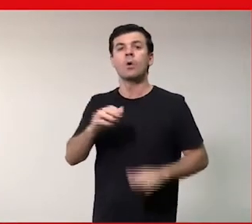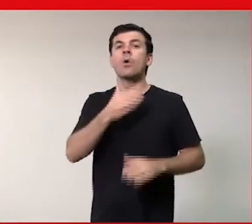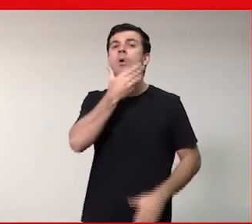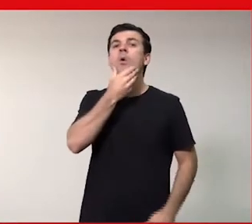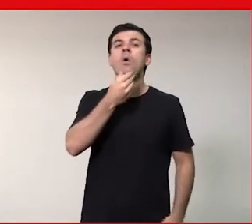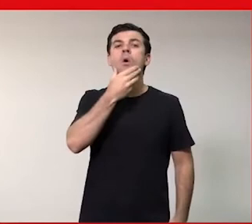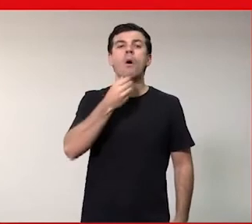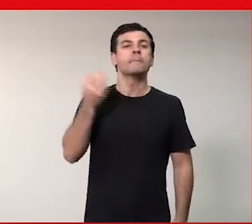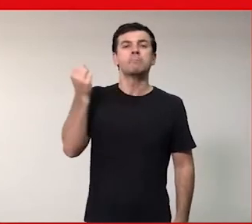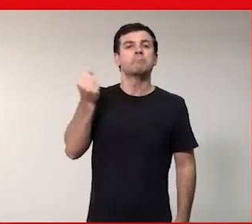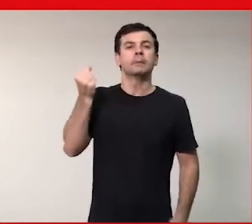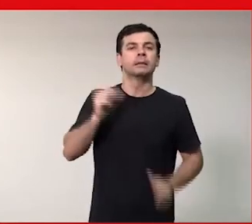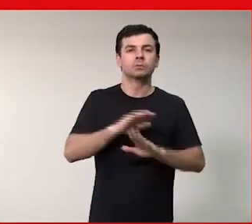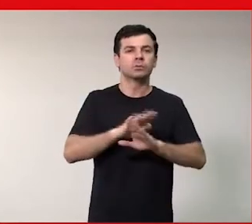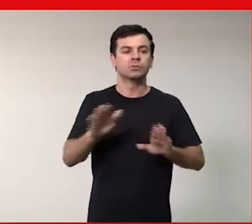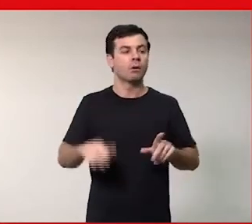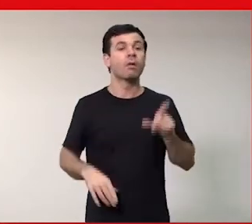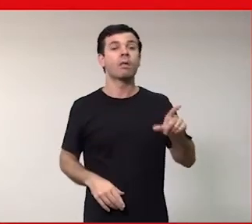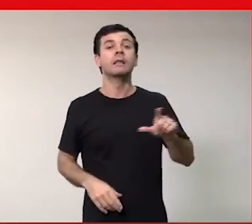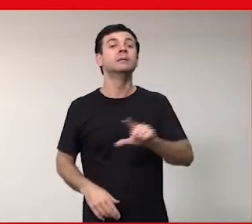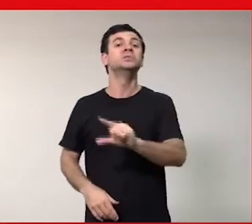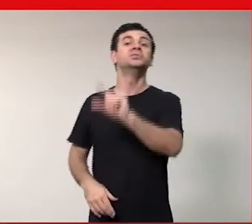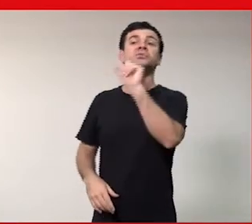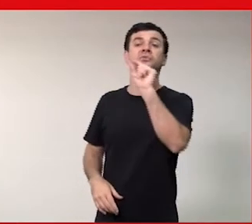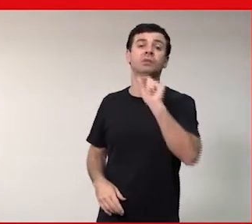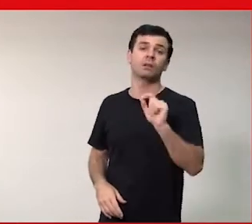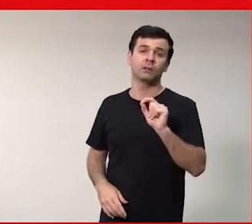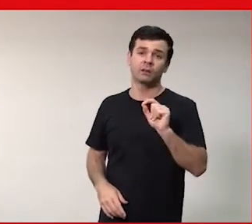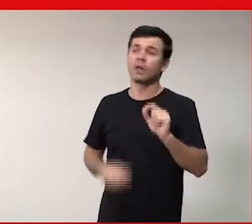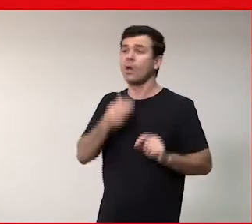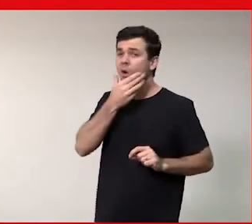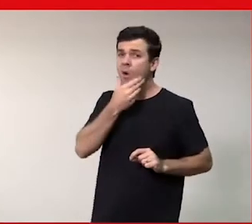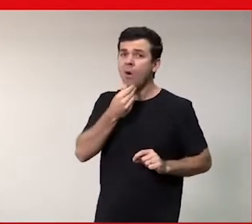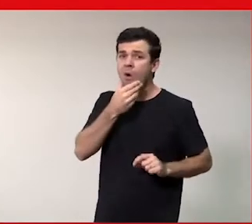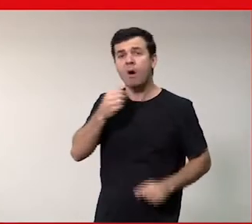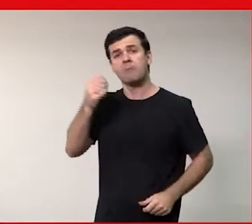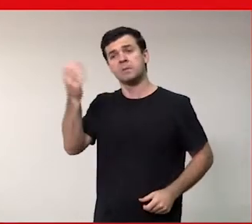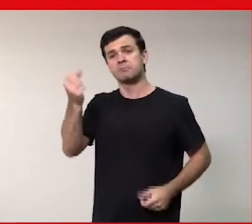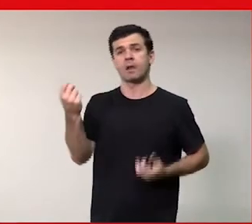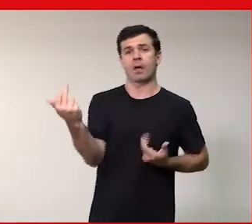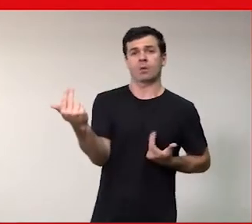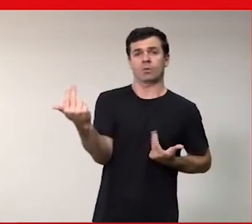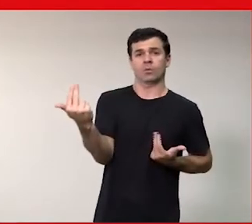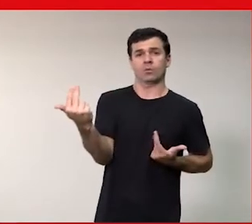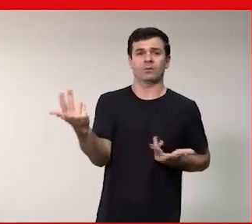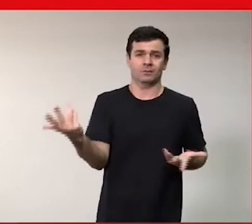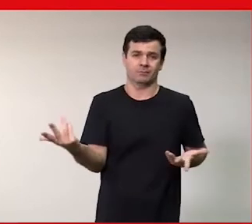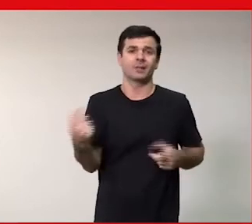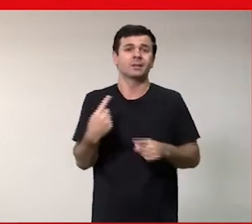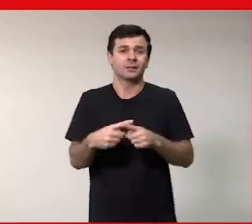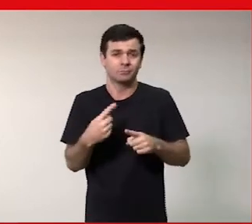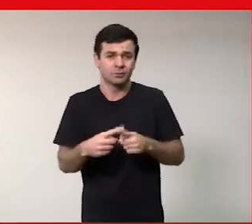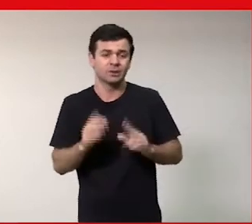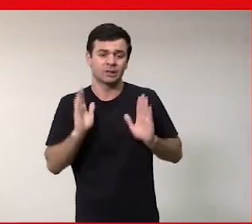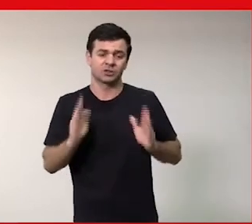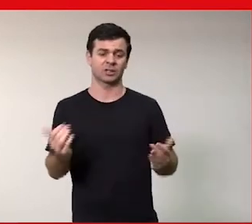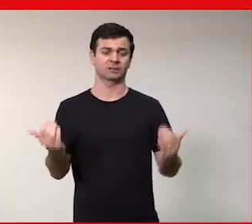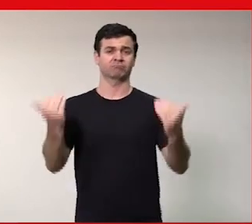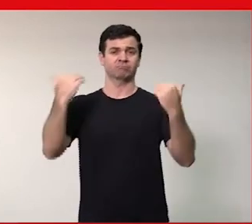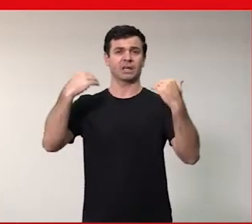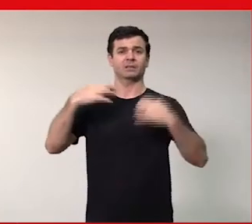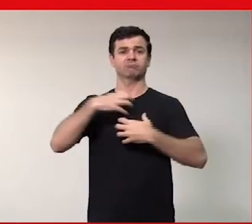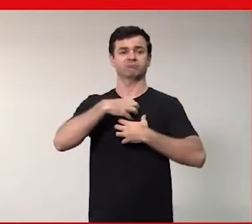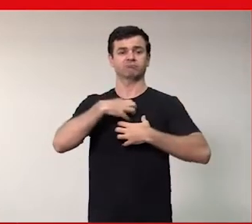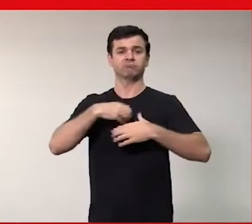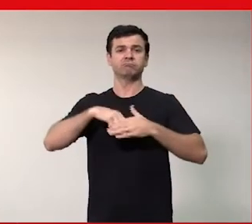espelhamento então eu vou recrutar pessoas brancas entendeu eu vou recrutar homens porque tem acaba